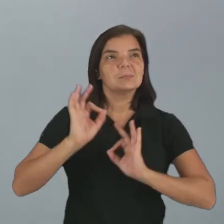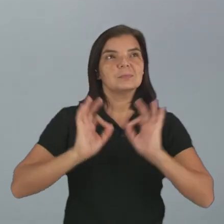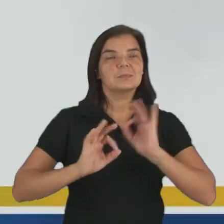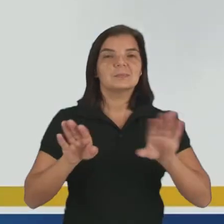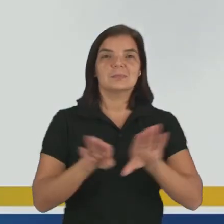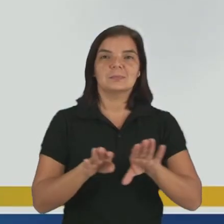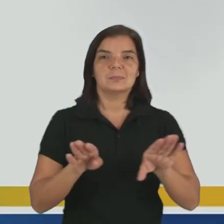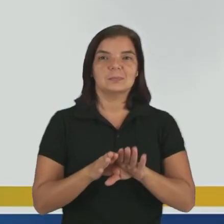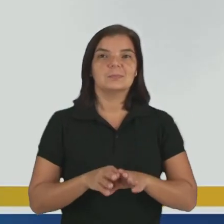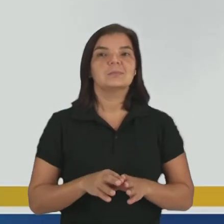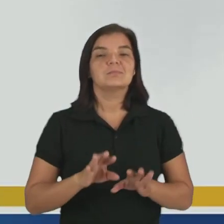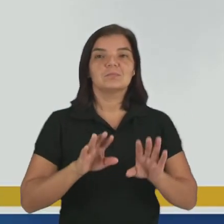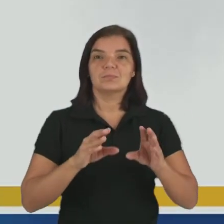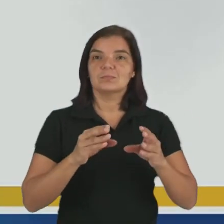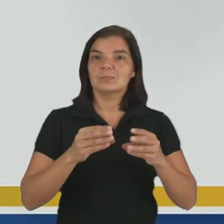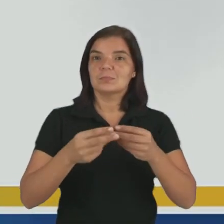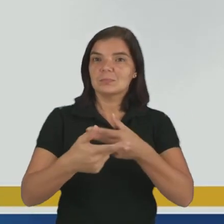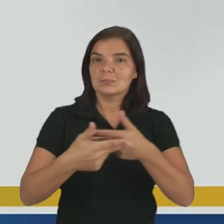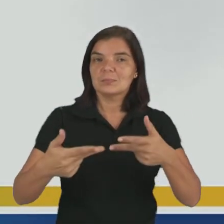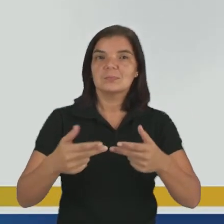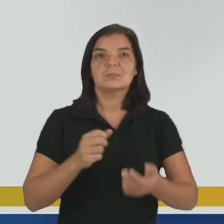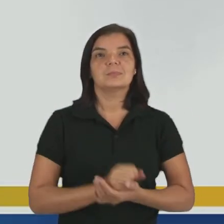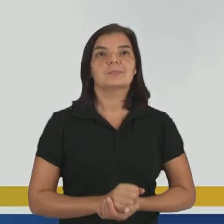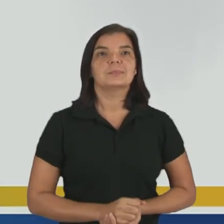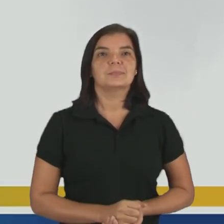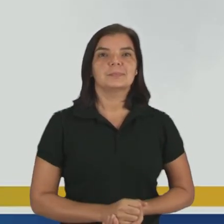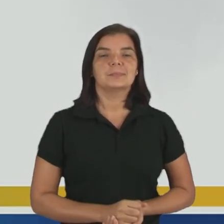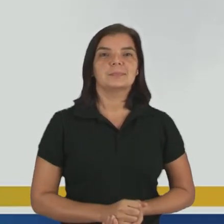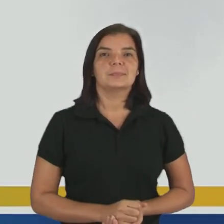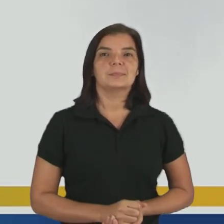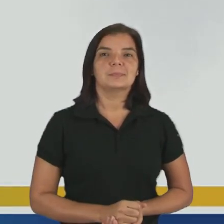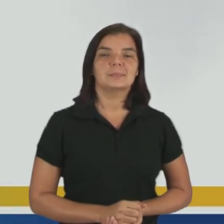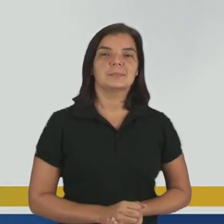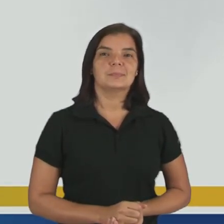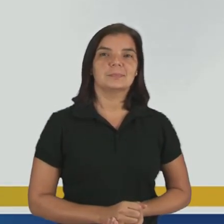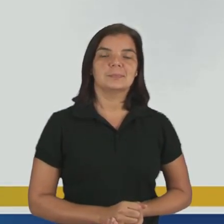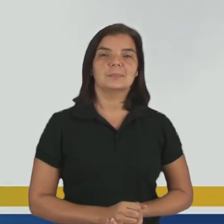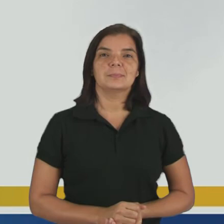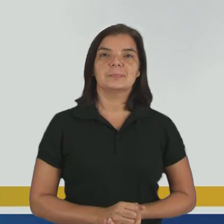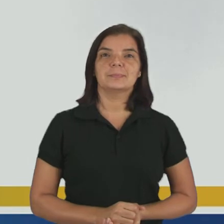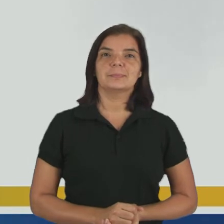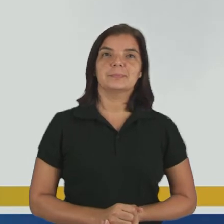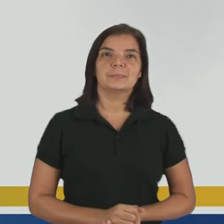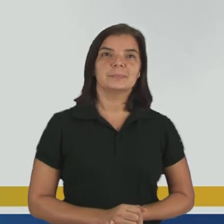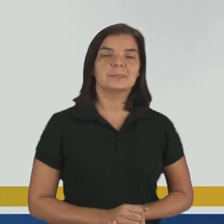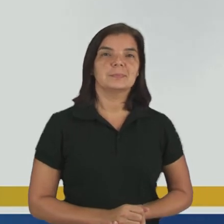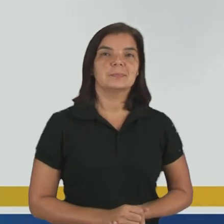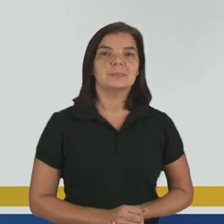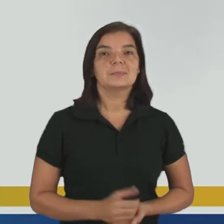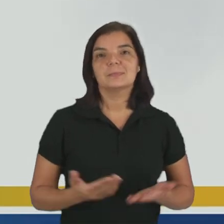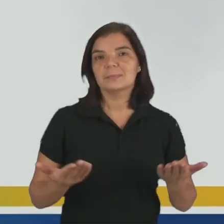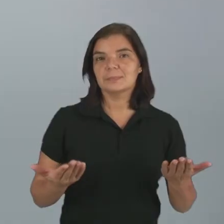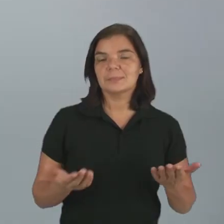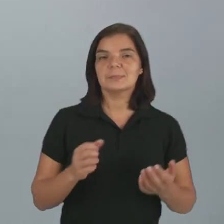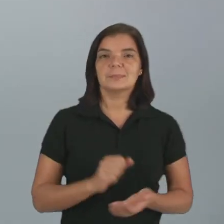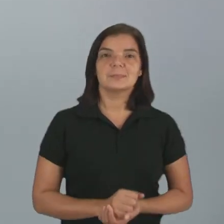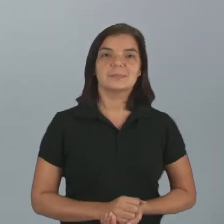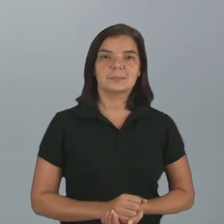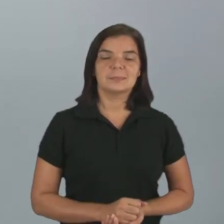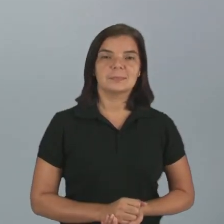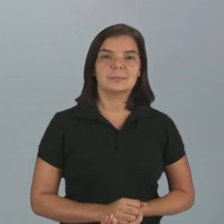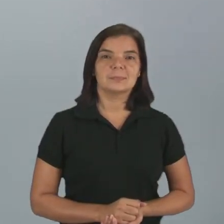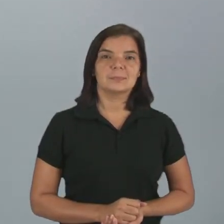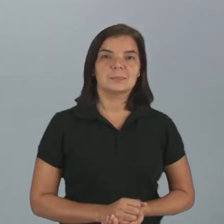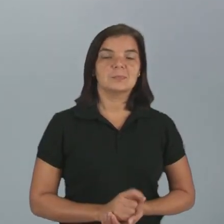das cerâmicas e dos cestos. Então, vamos marcar aí a letra D, certo? E agora, nós vamos